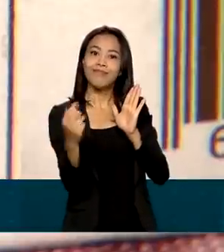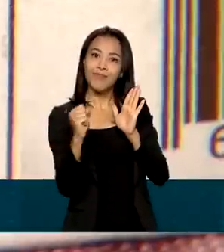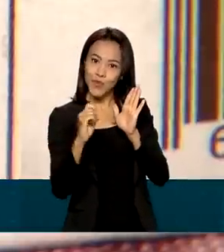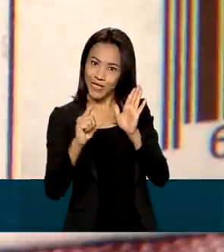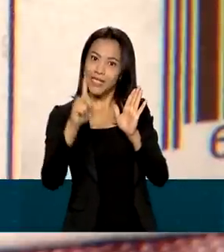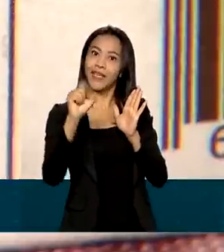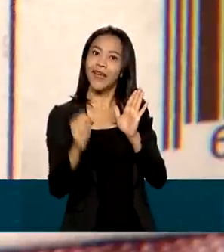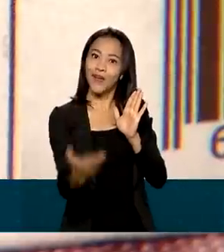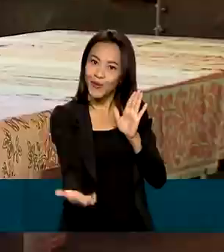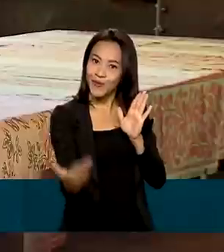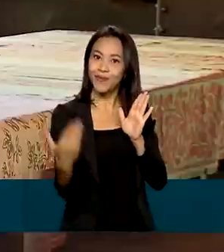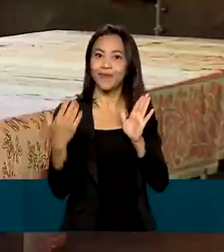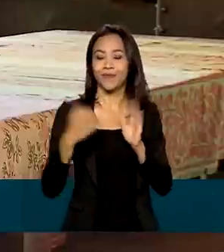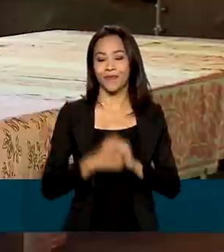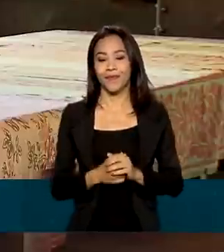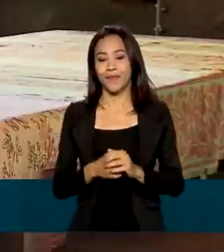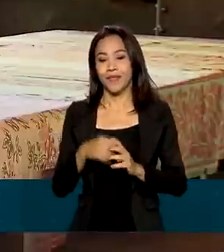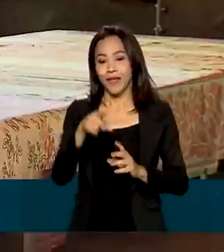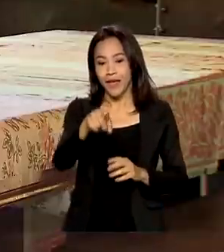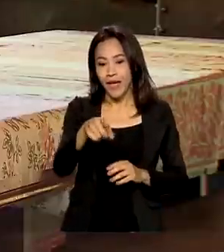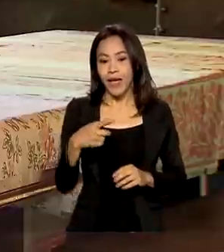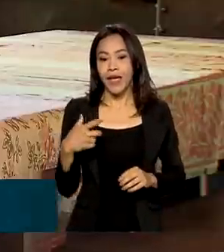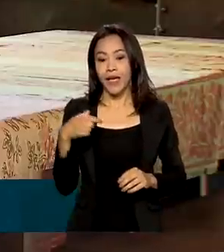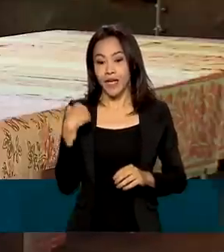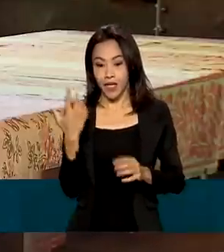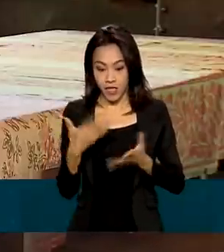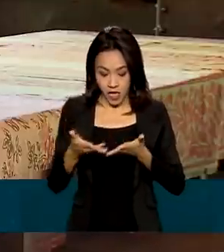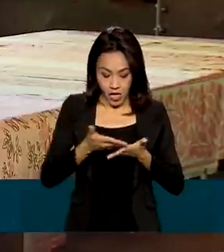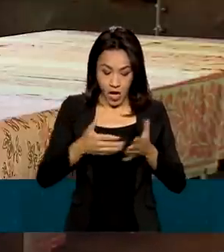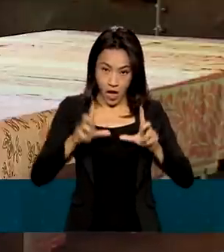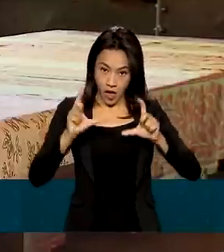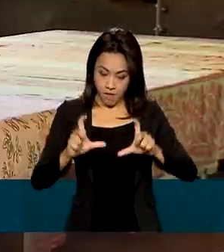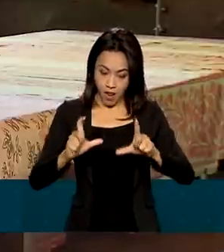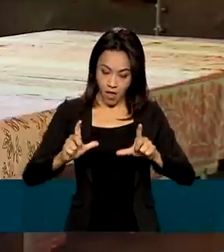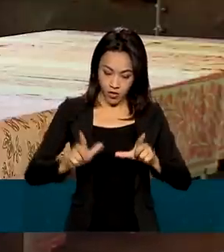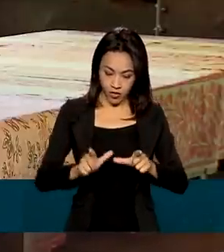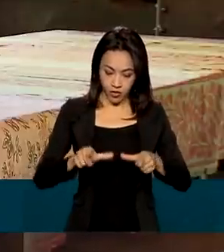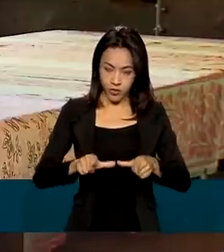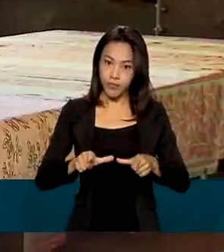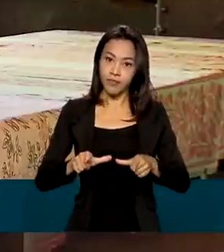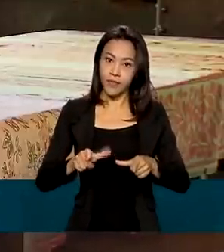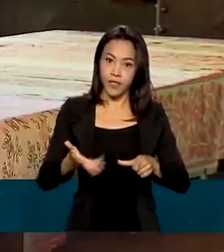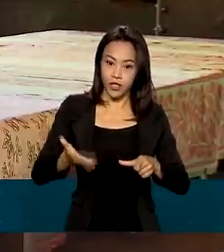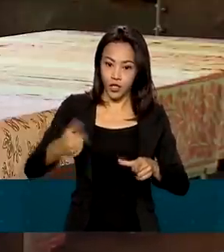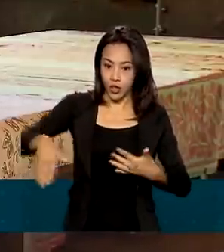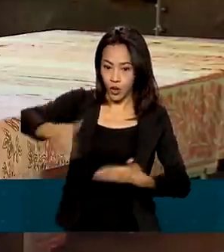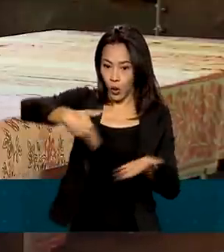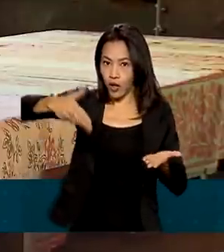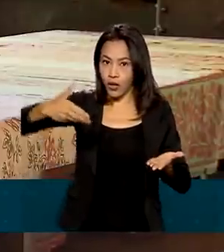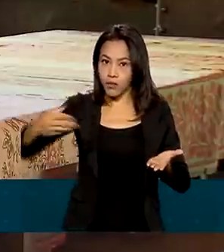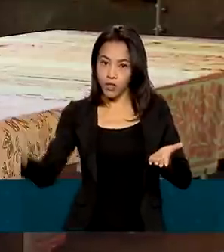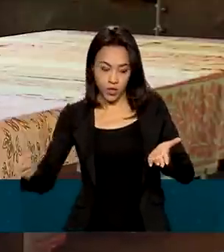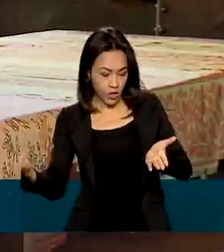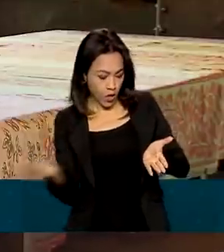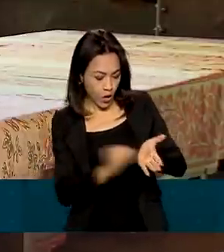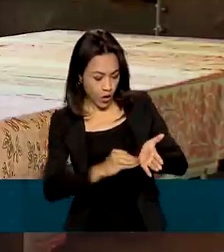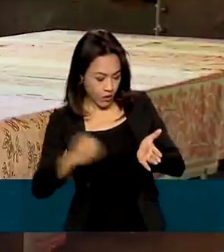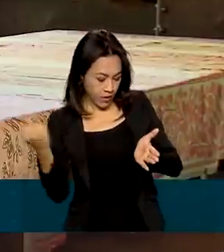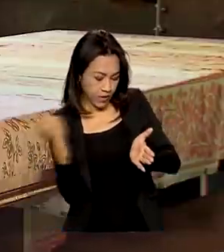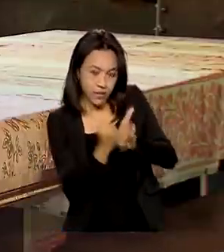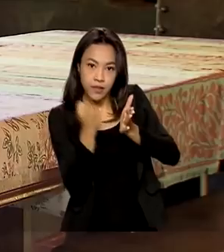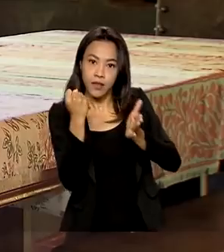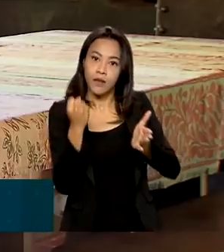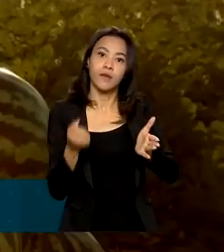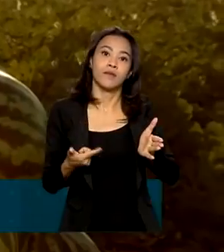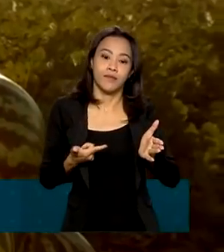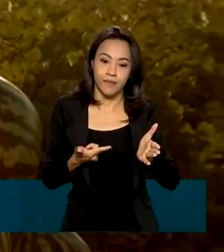modalidade mulher. Depois que trocamos a embalagem e colocamos selo, procuramos,